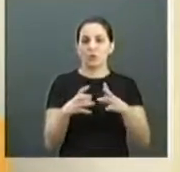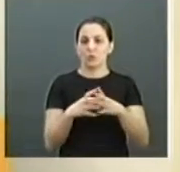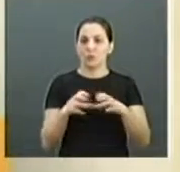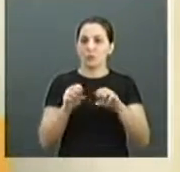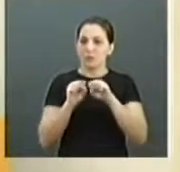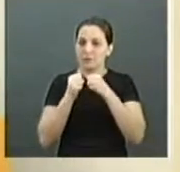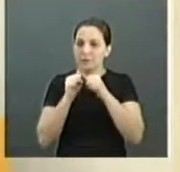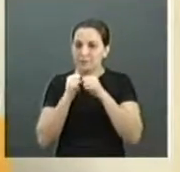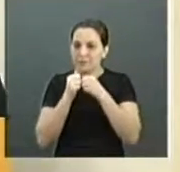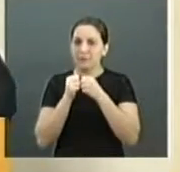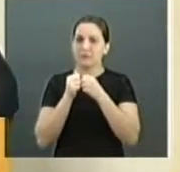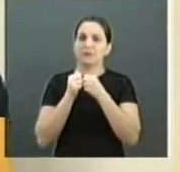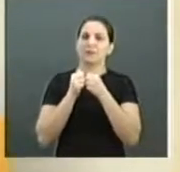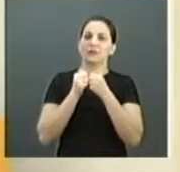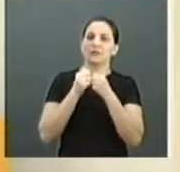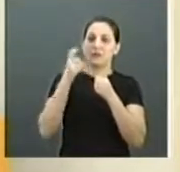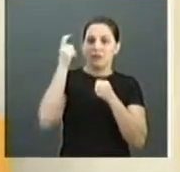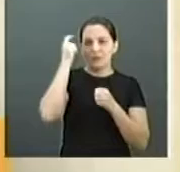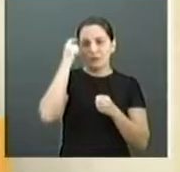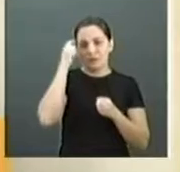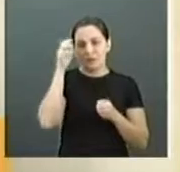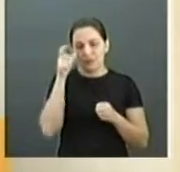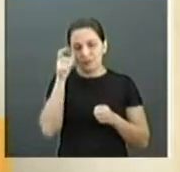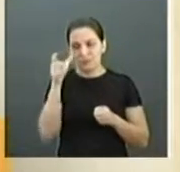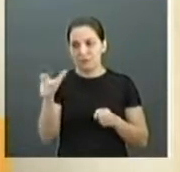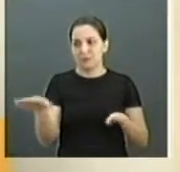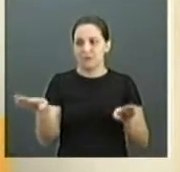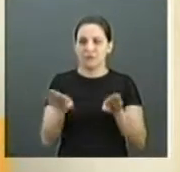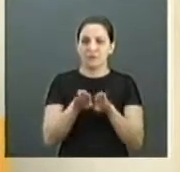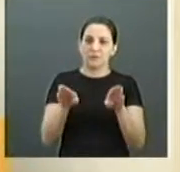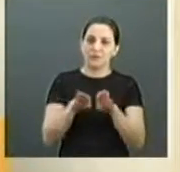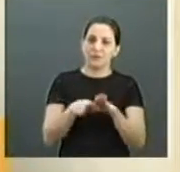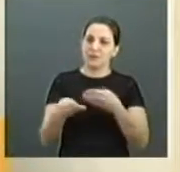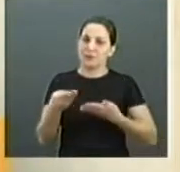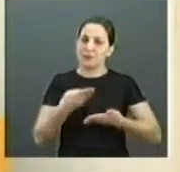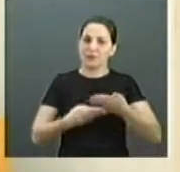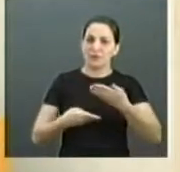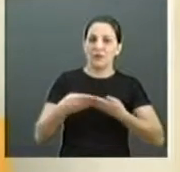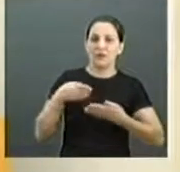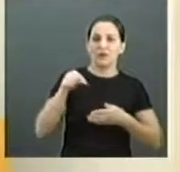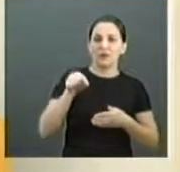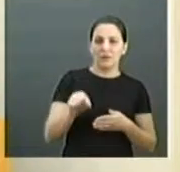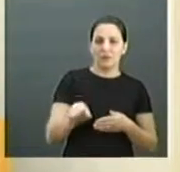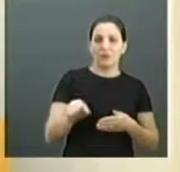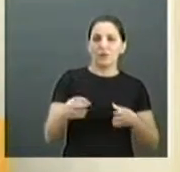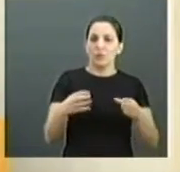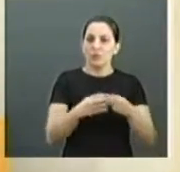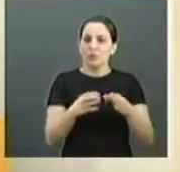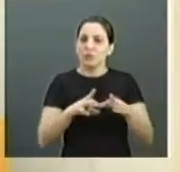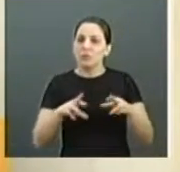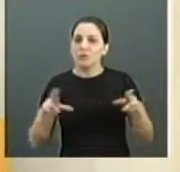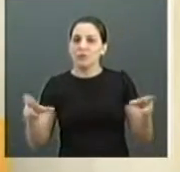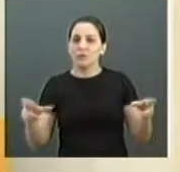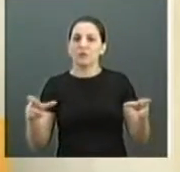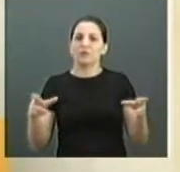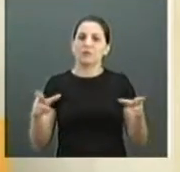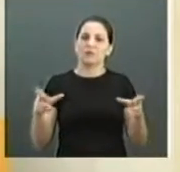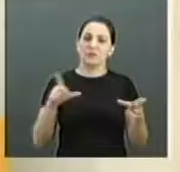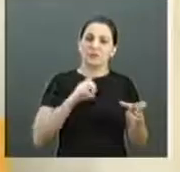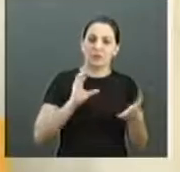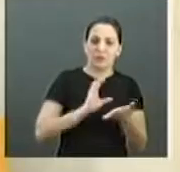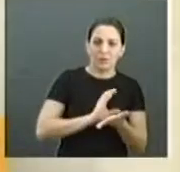padaria, e aí a ideia também, acho que seria interessante, inclusive, articular com o grupo da costuária, um grupo que recebeu recurso, inclusive,